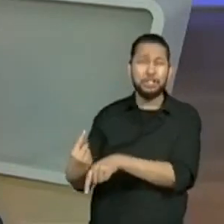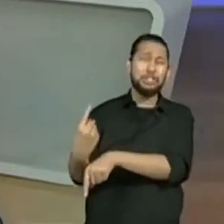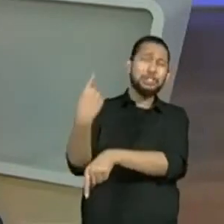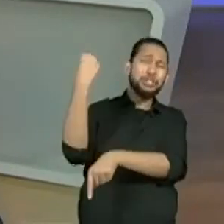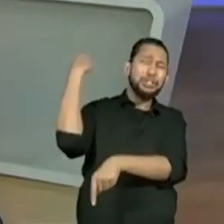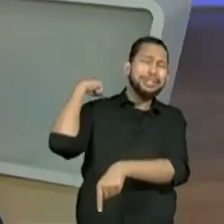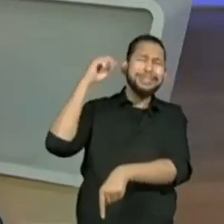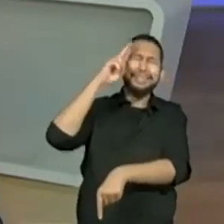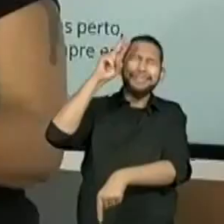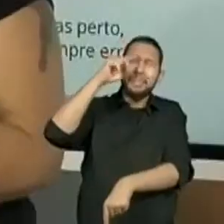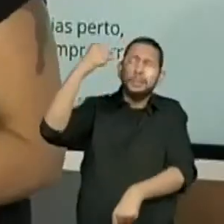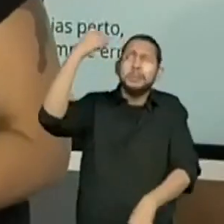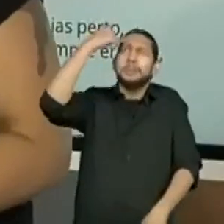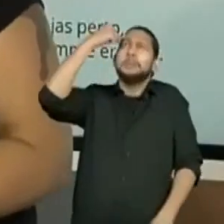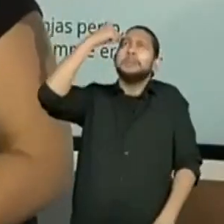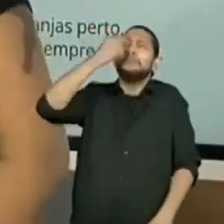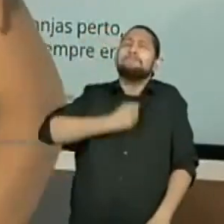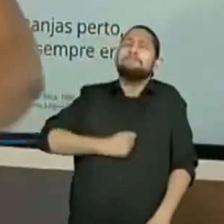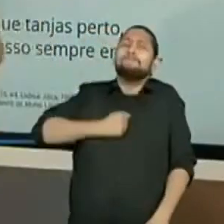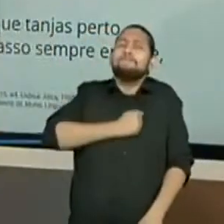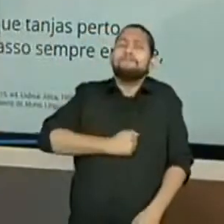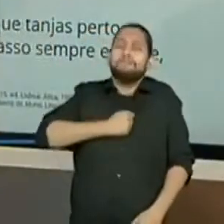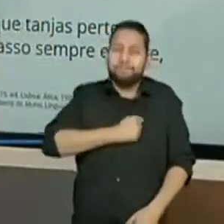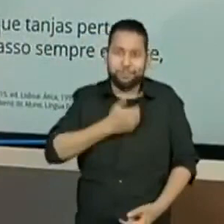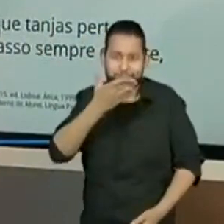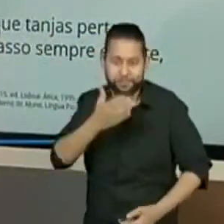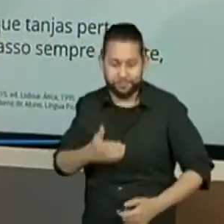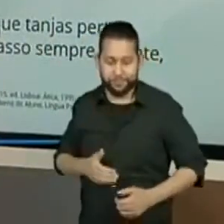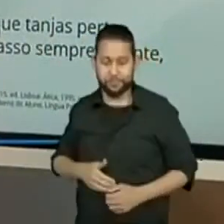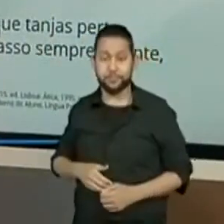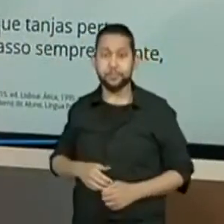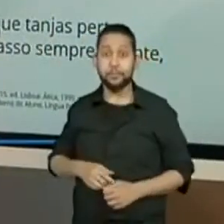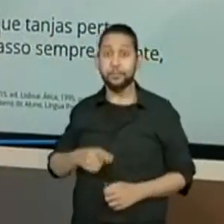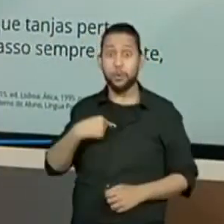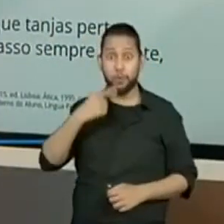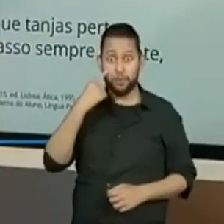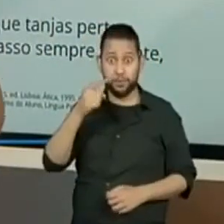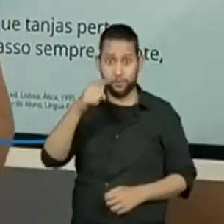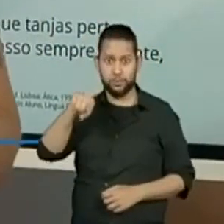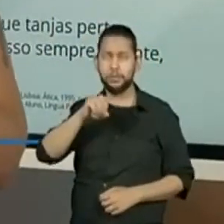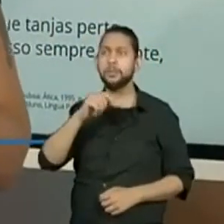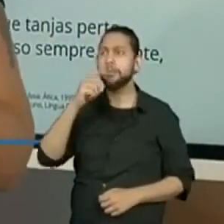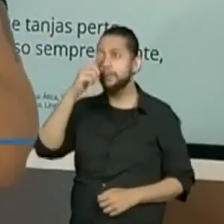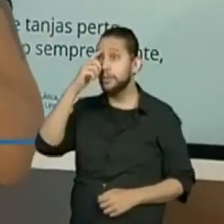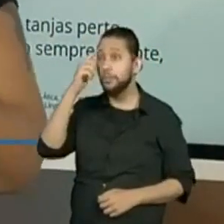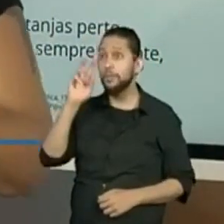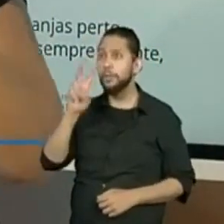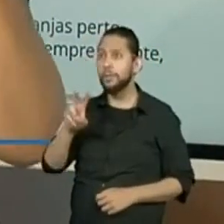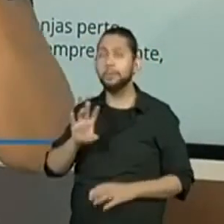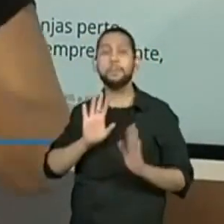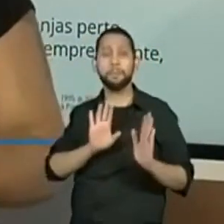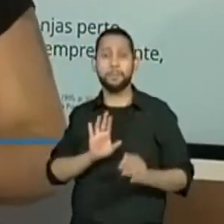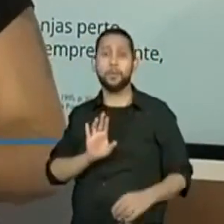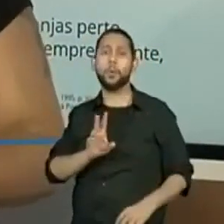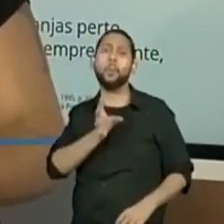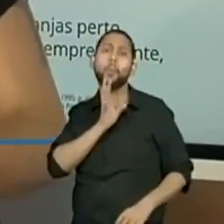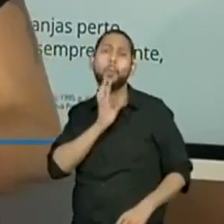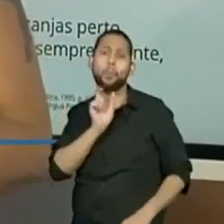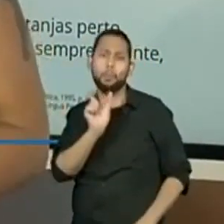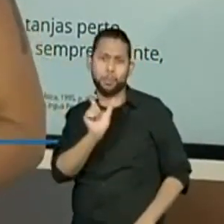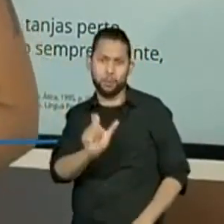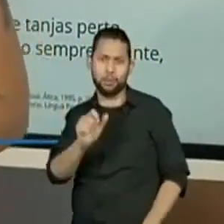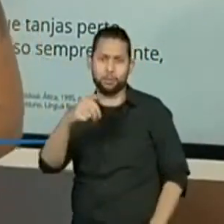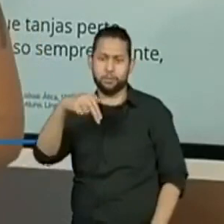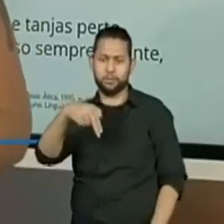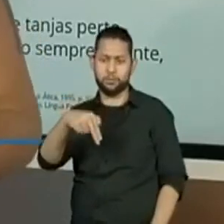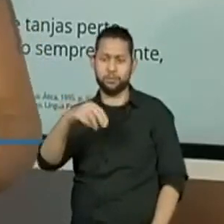aí. Minha galerinha que está em casa, quero ver de vocês. O que seria nostalgia? Quando a